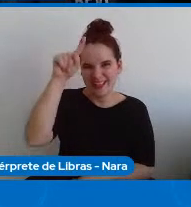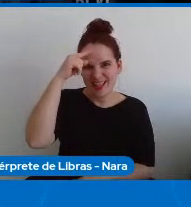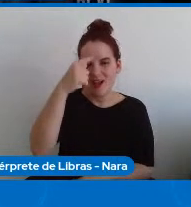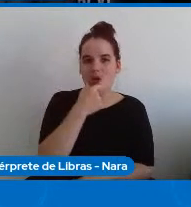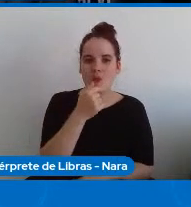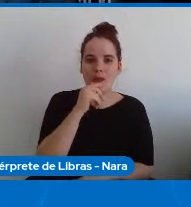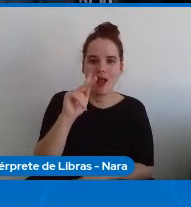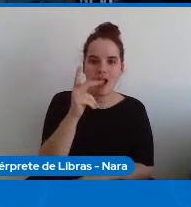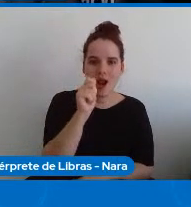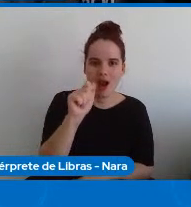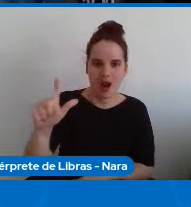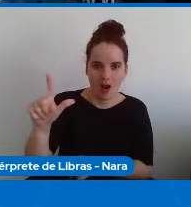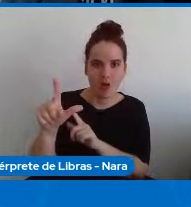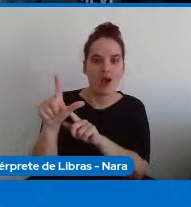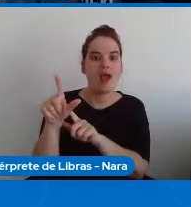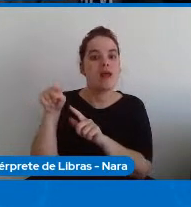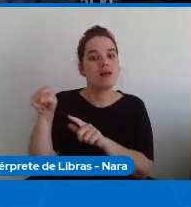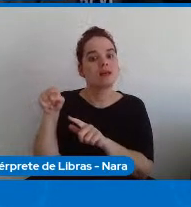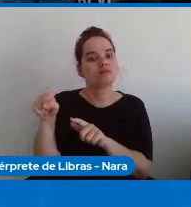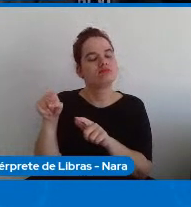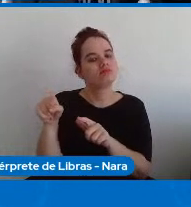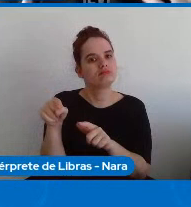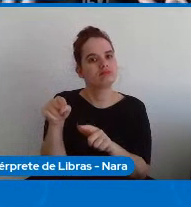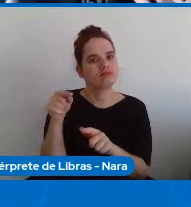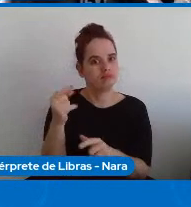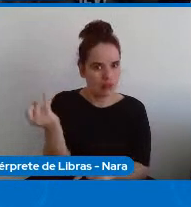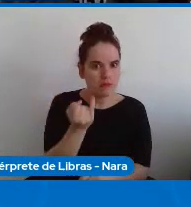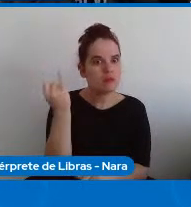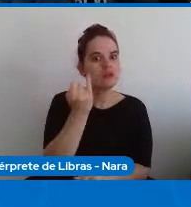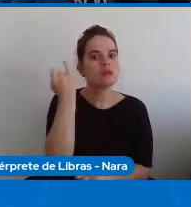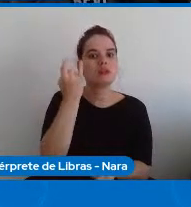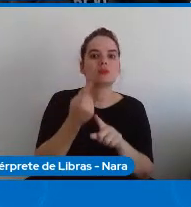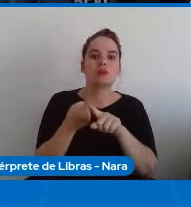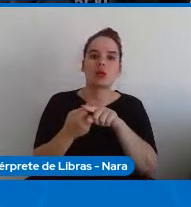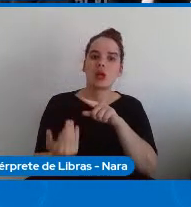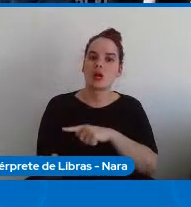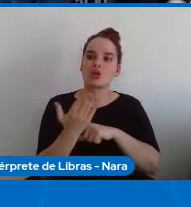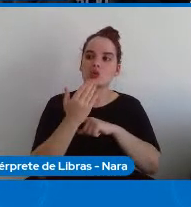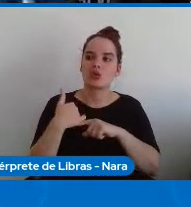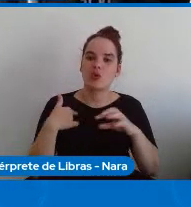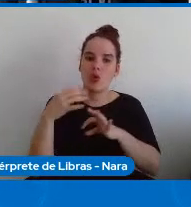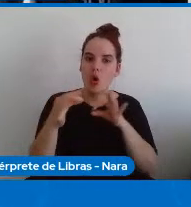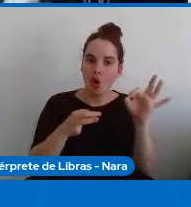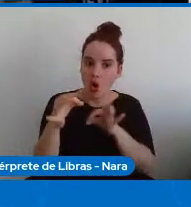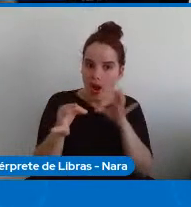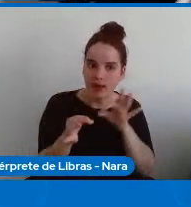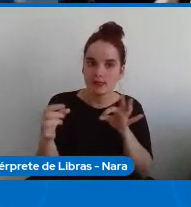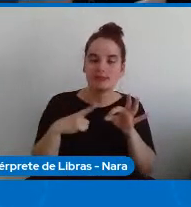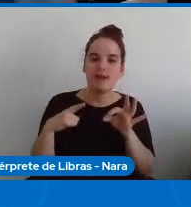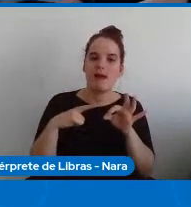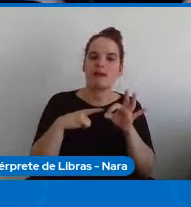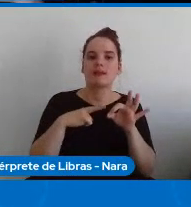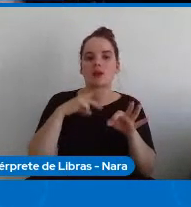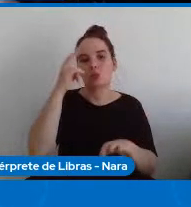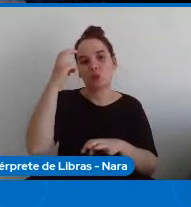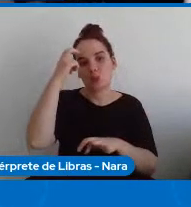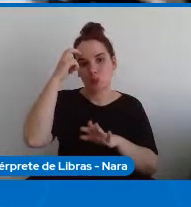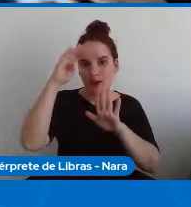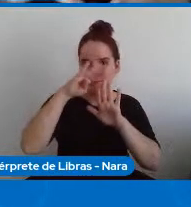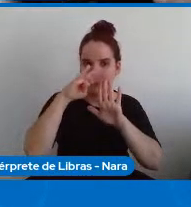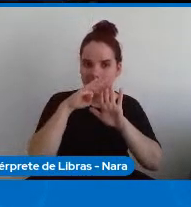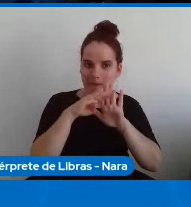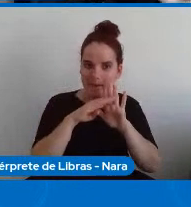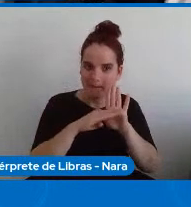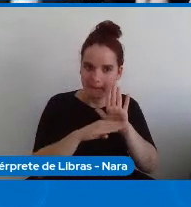interessantes porque elas ajudam a a entender e a organizar questões culturais no contexto